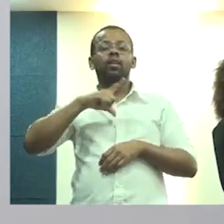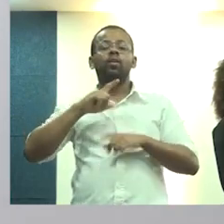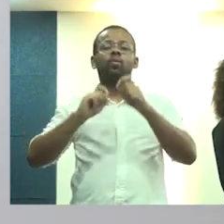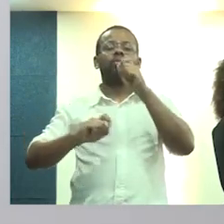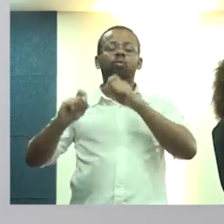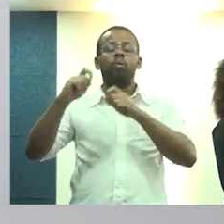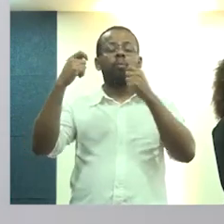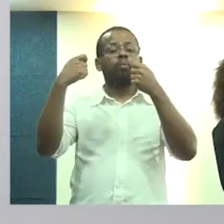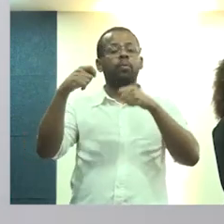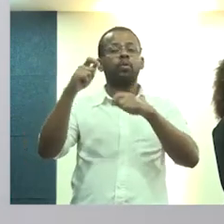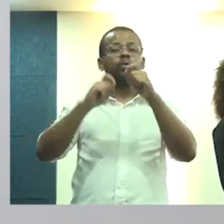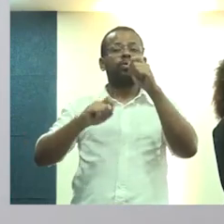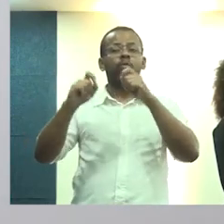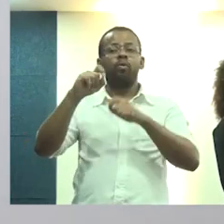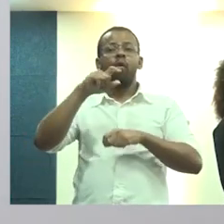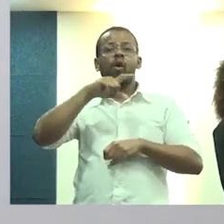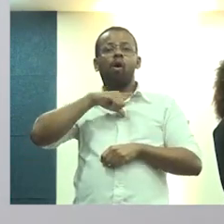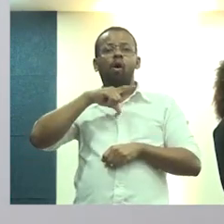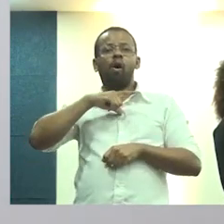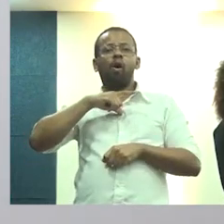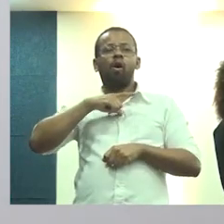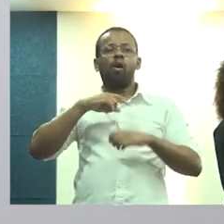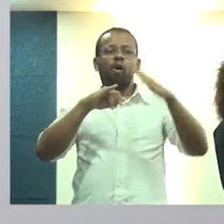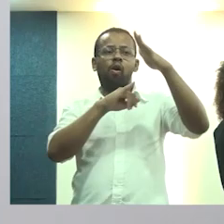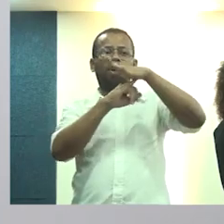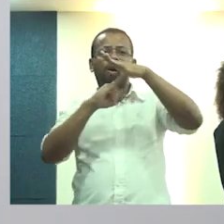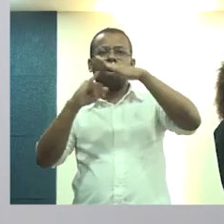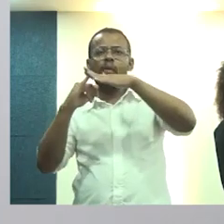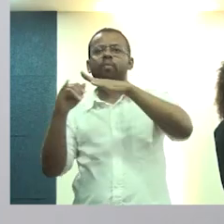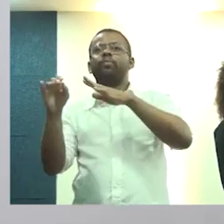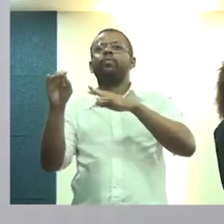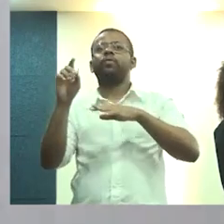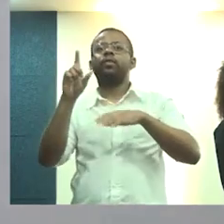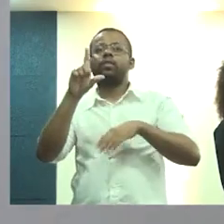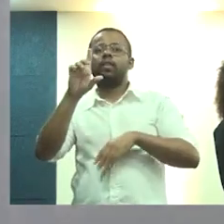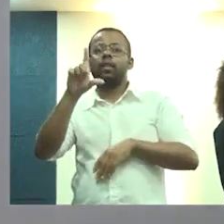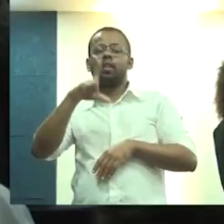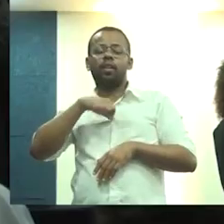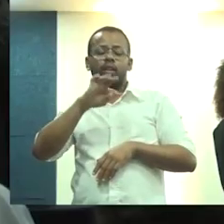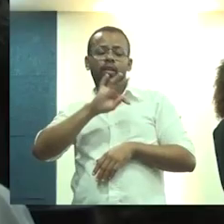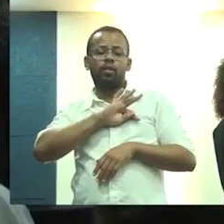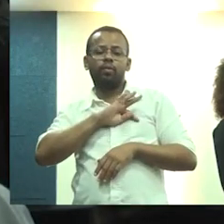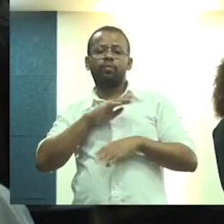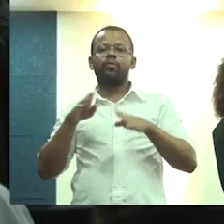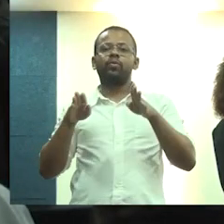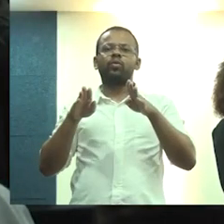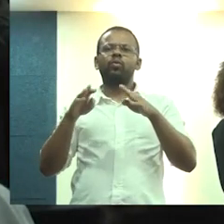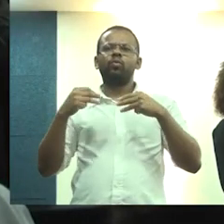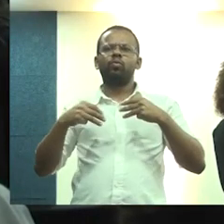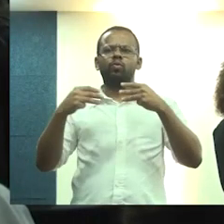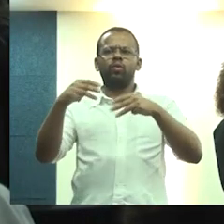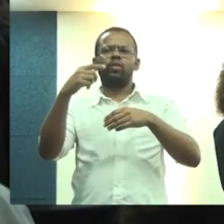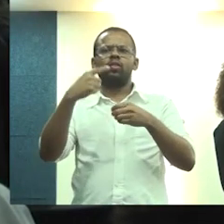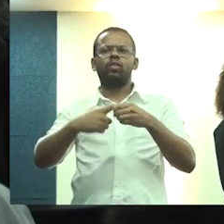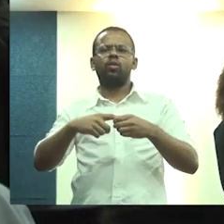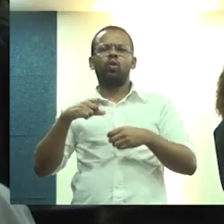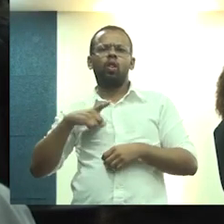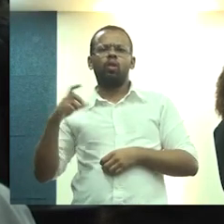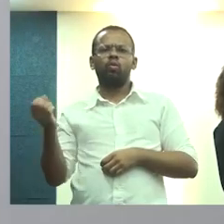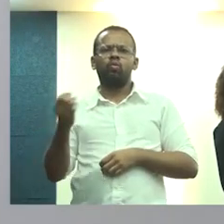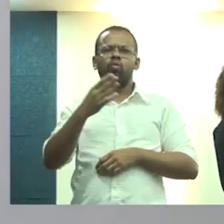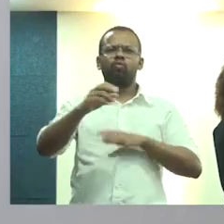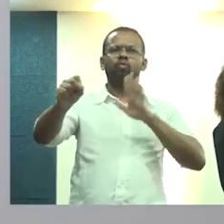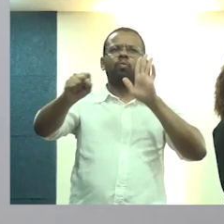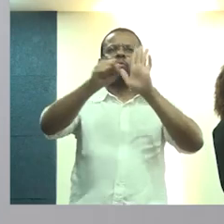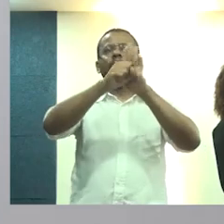vão ter que necessariamente chamar aquelas entidades de assessoria técnicas pré-qualificadas no Ministério das Cidades. Esse é um novo modelo,